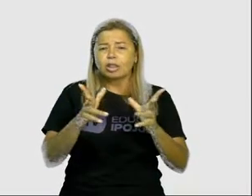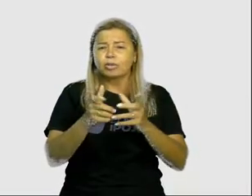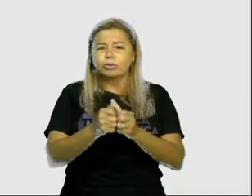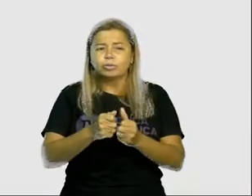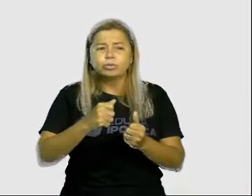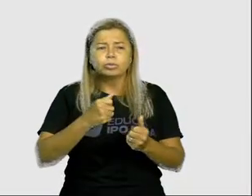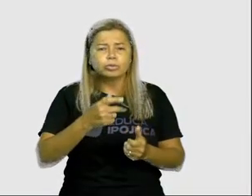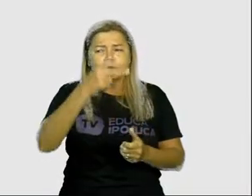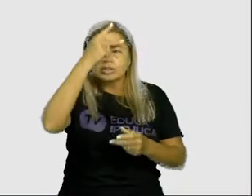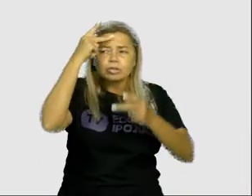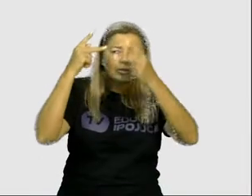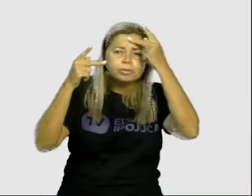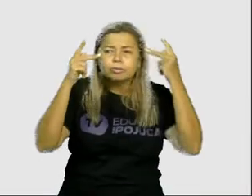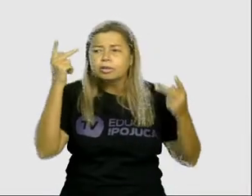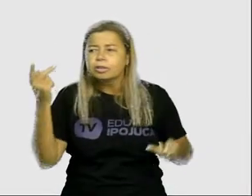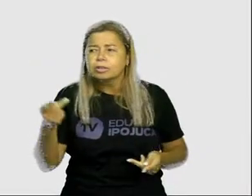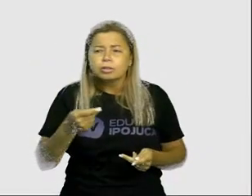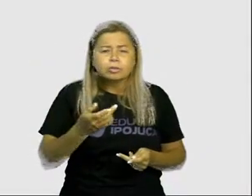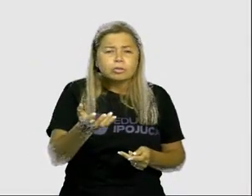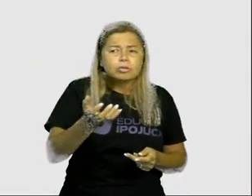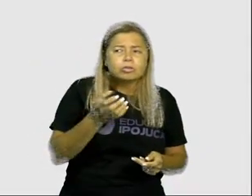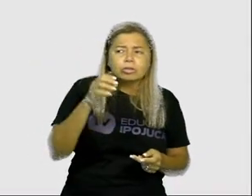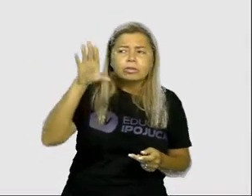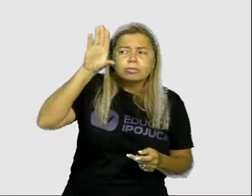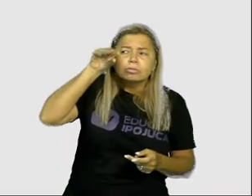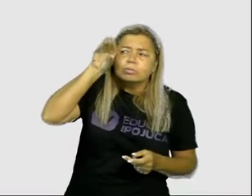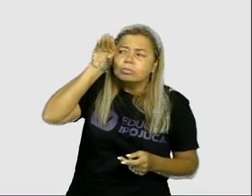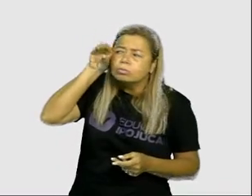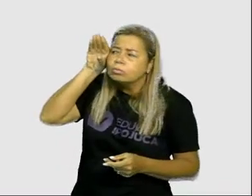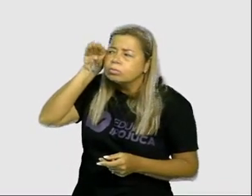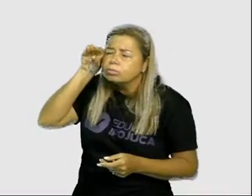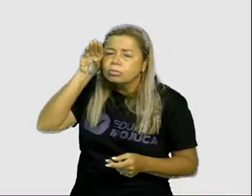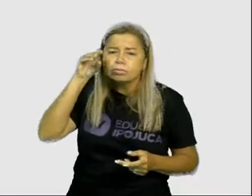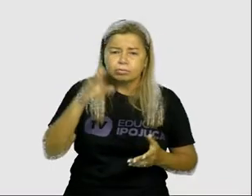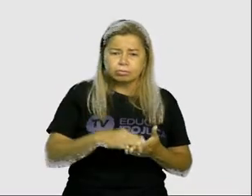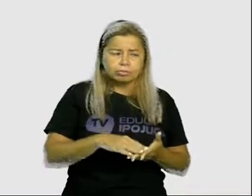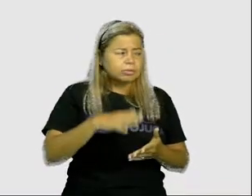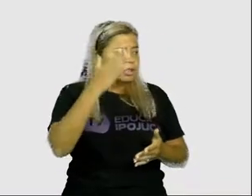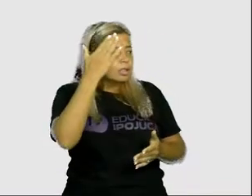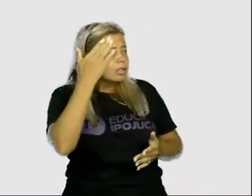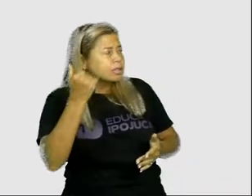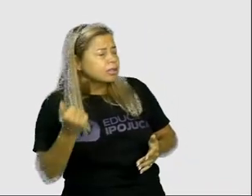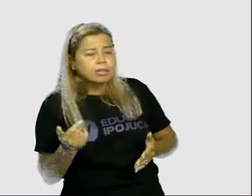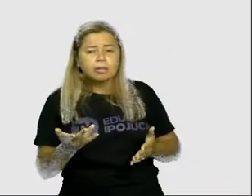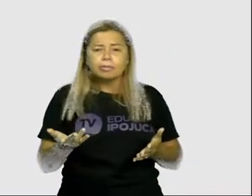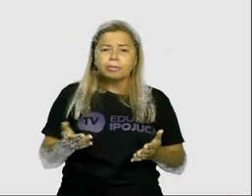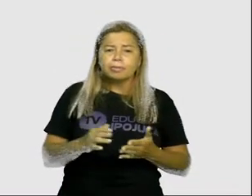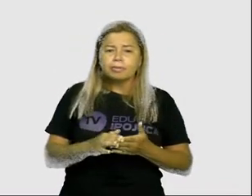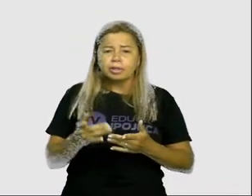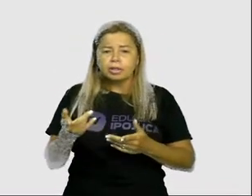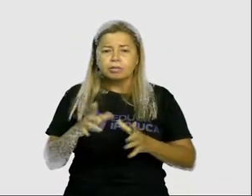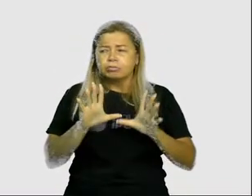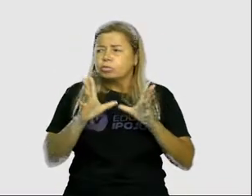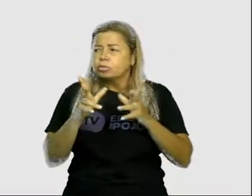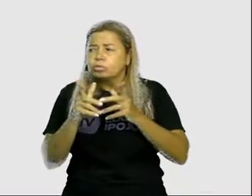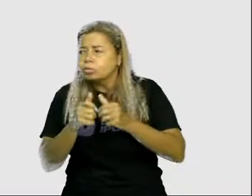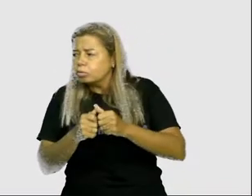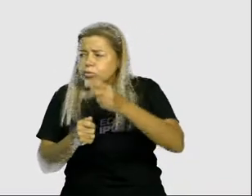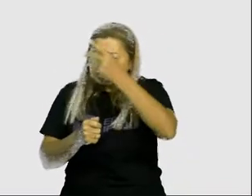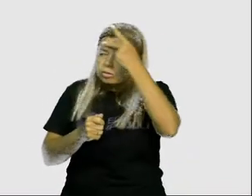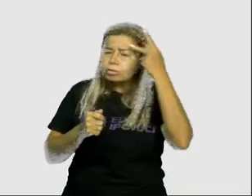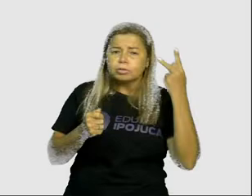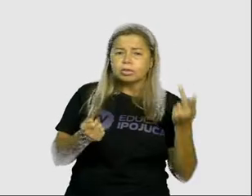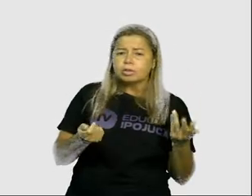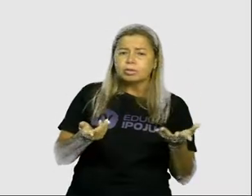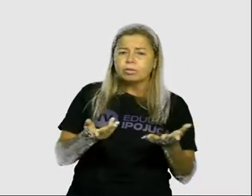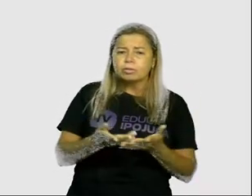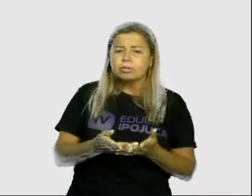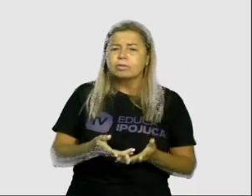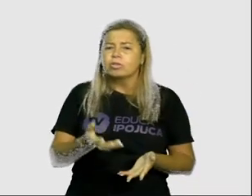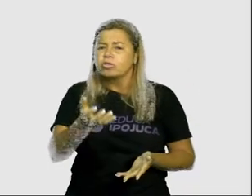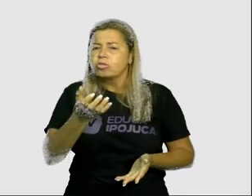curiosidade?